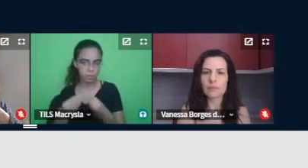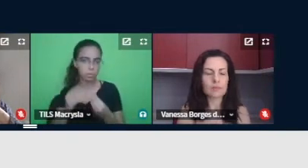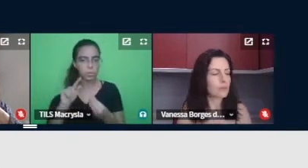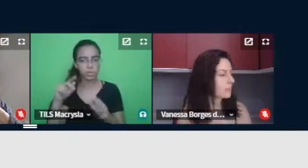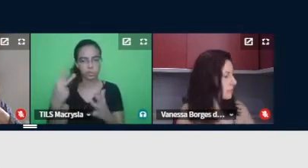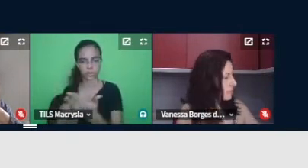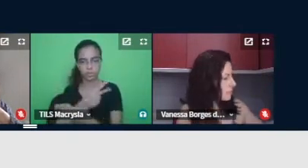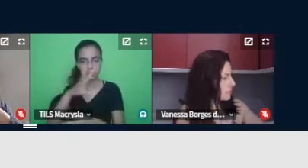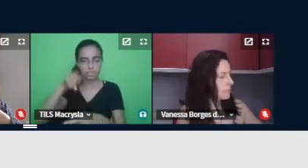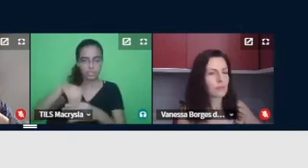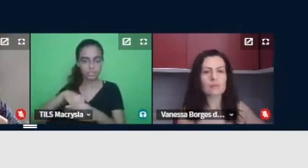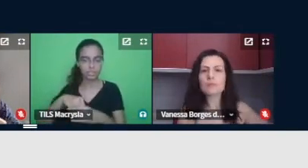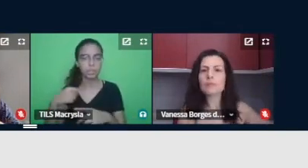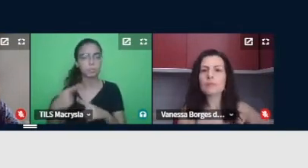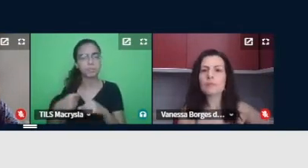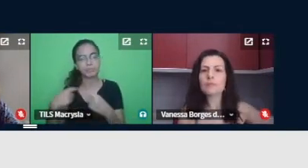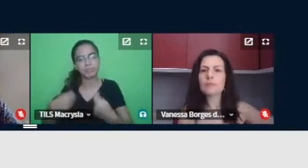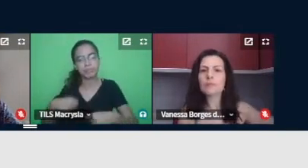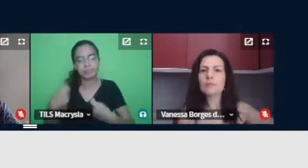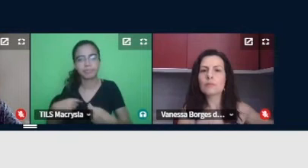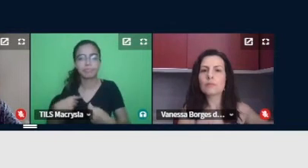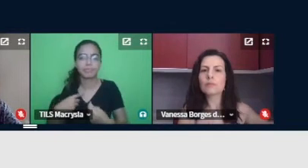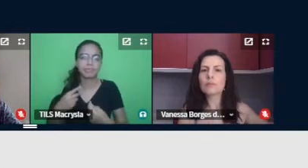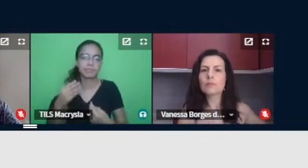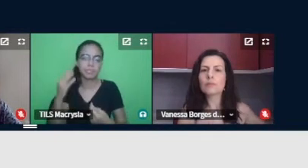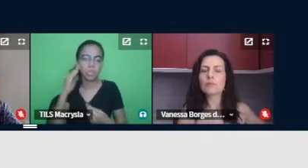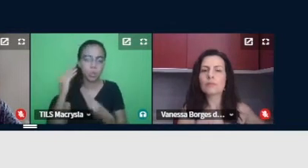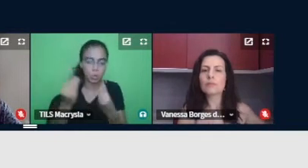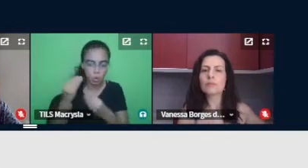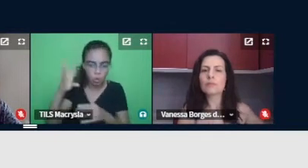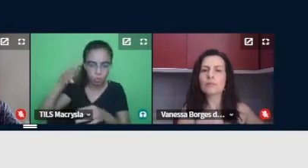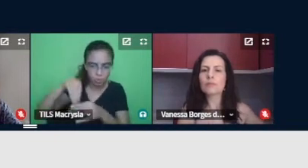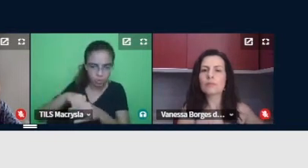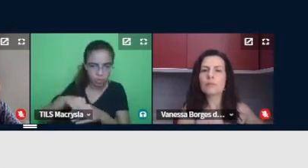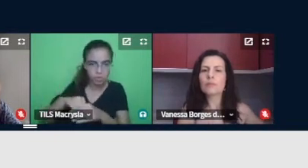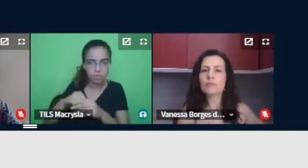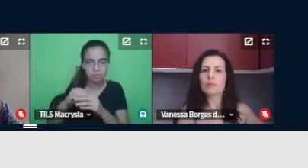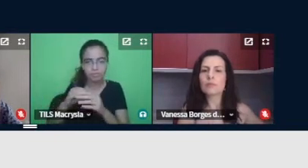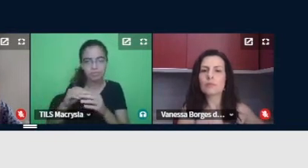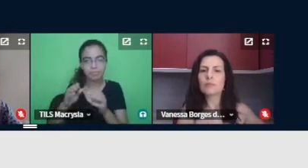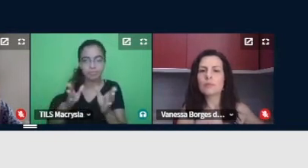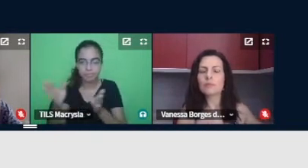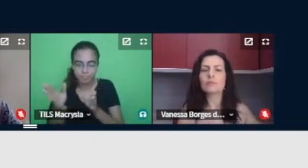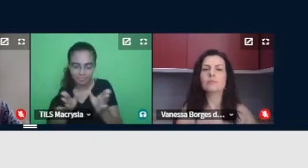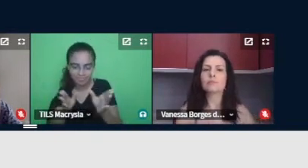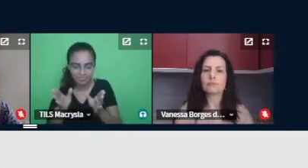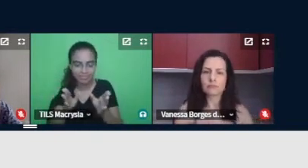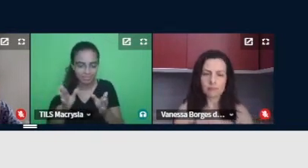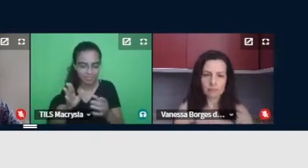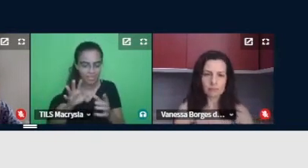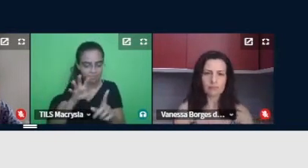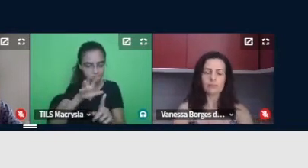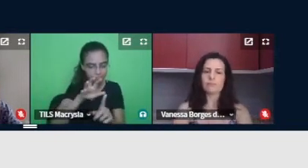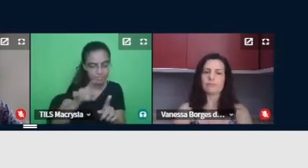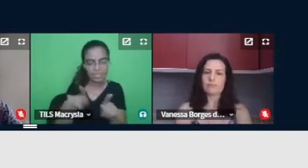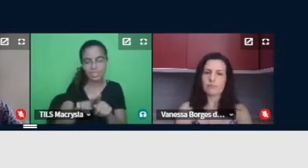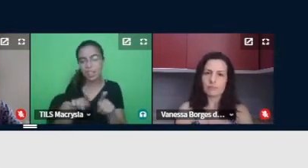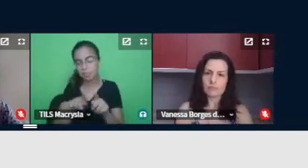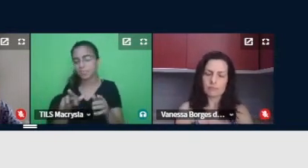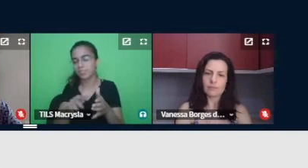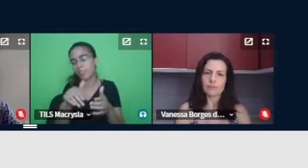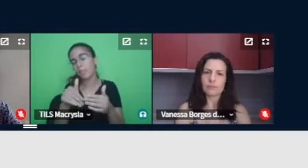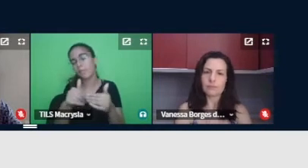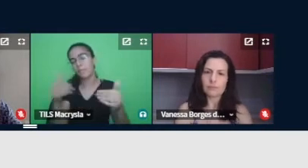eu tive que encontrar um equilíbrio entre ser mediadora da BIA e ser pesquisadora. Eu tive que estabelecer